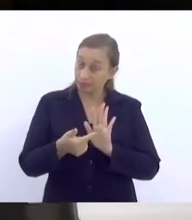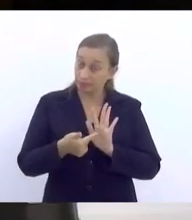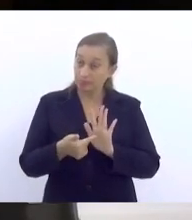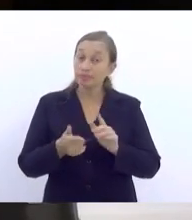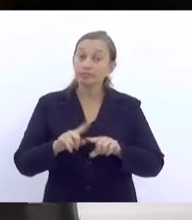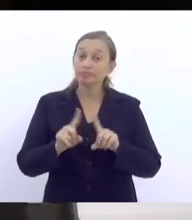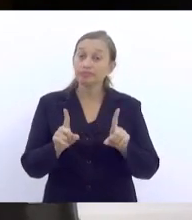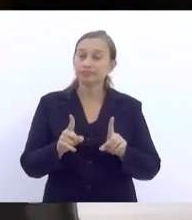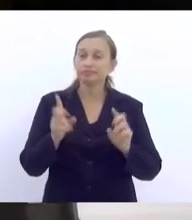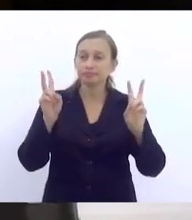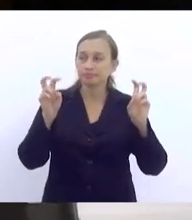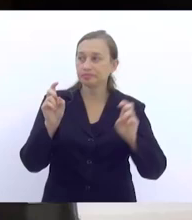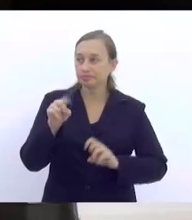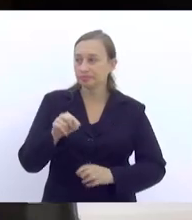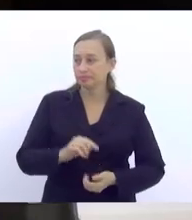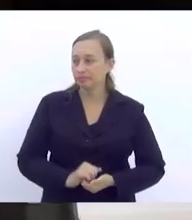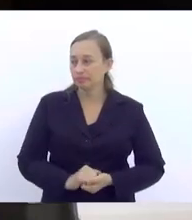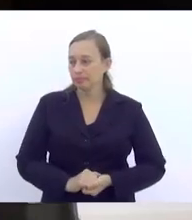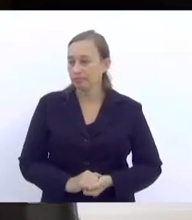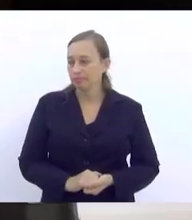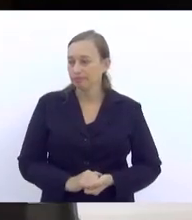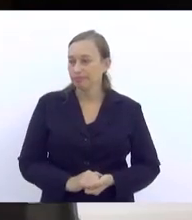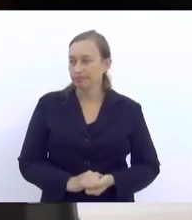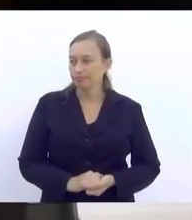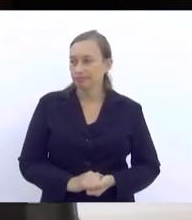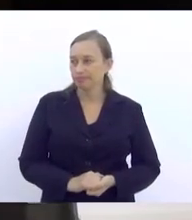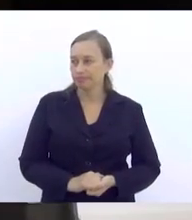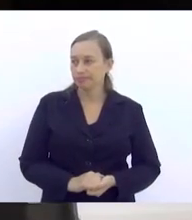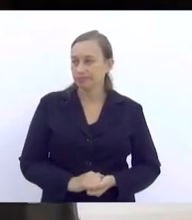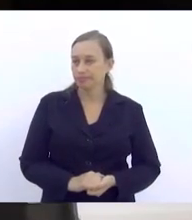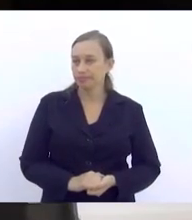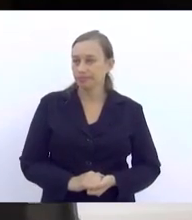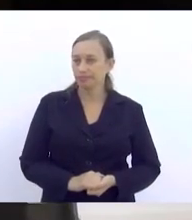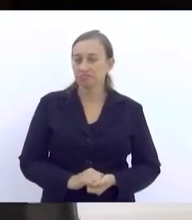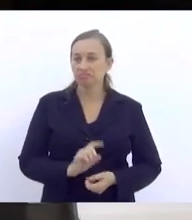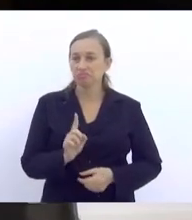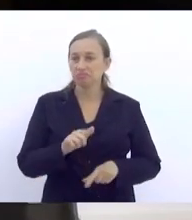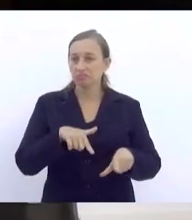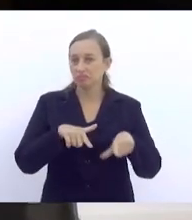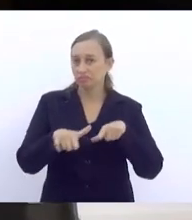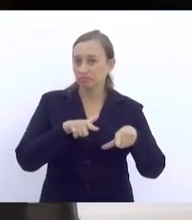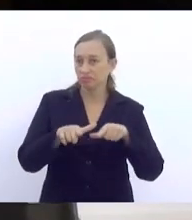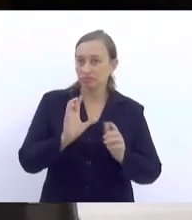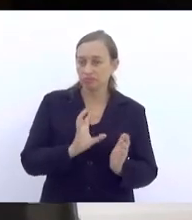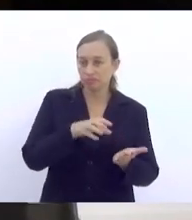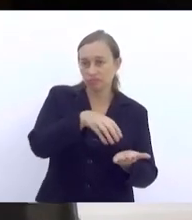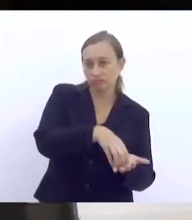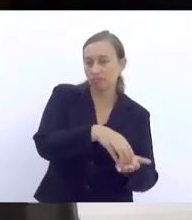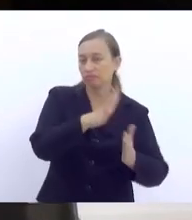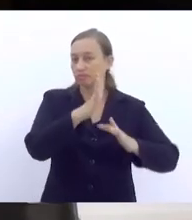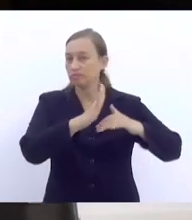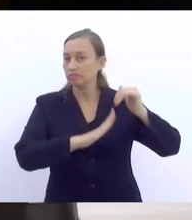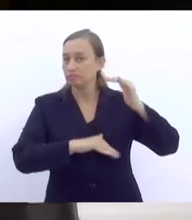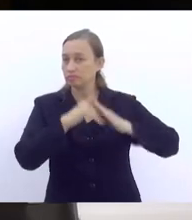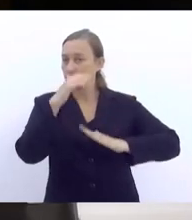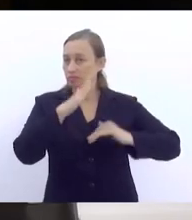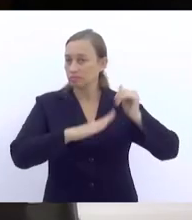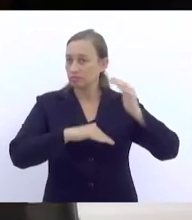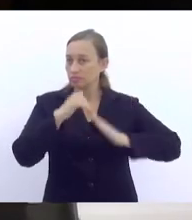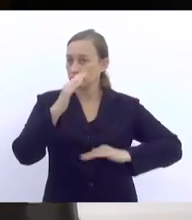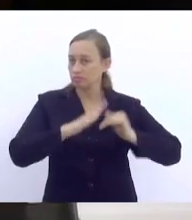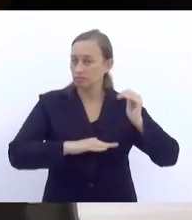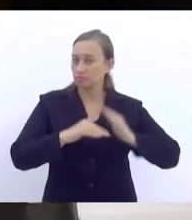questão é que não é através de trabalhos ou núcleos profissionais que já